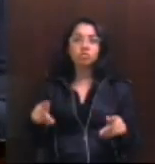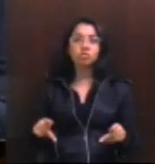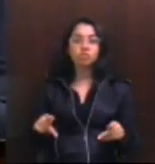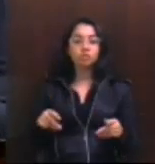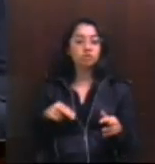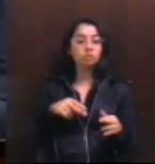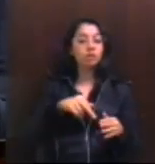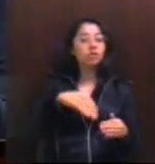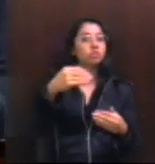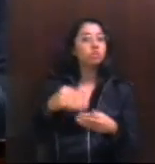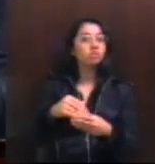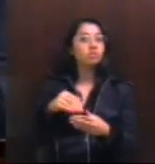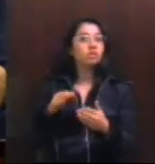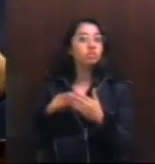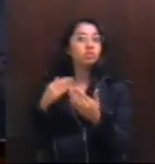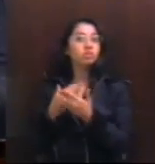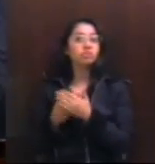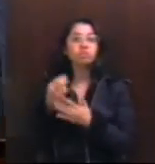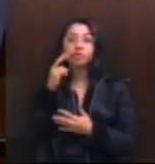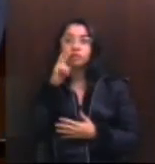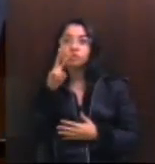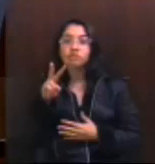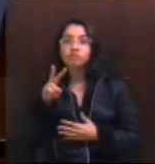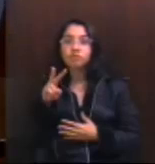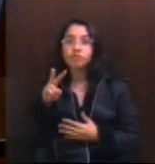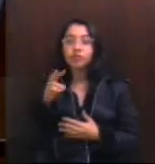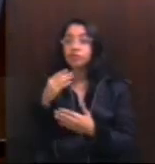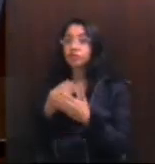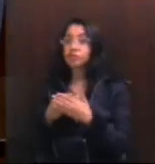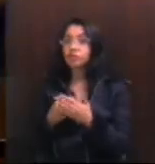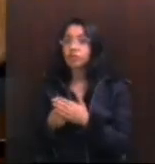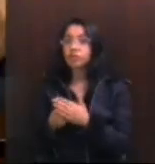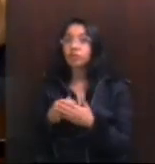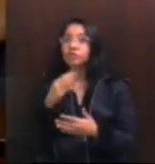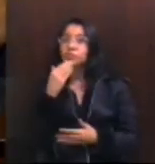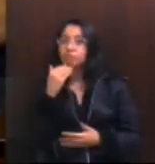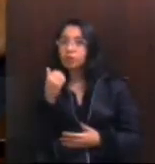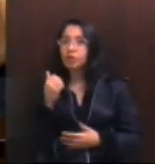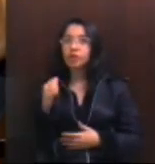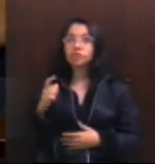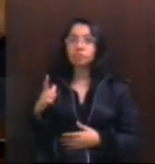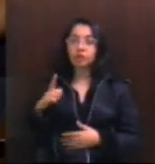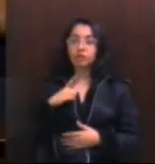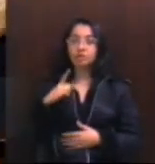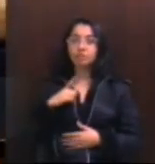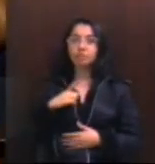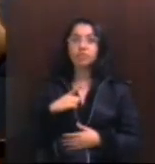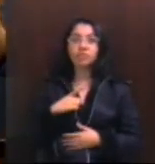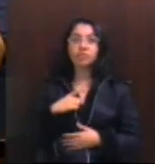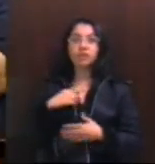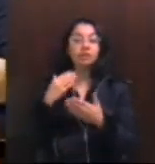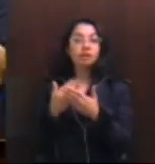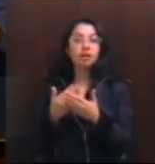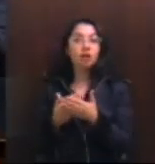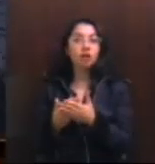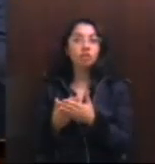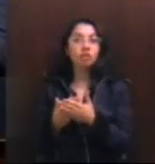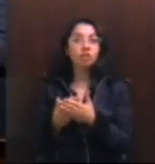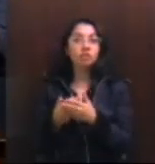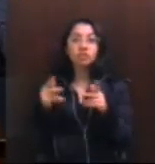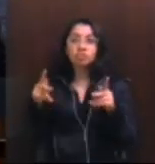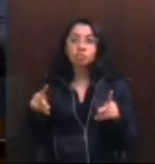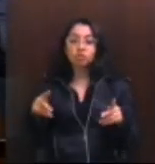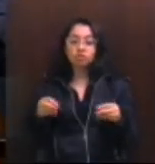passam pela frente das escolas, veem que os estudantes pedem para que aulas sejam doadas e essas pessoas se